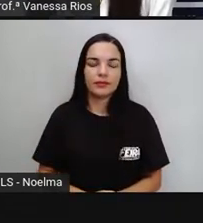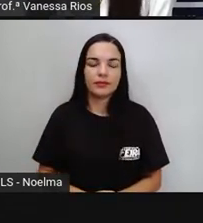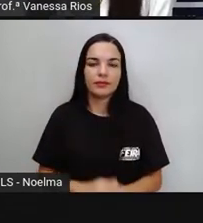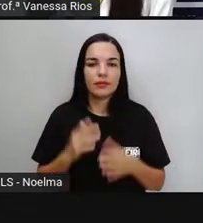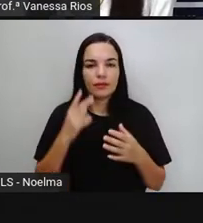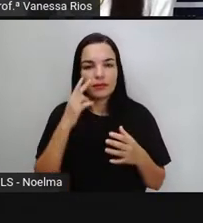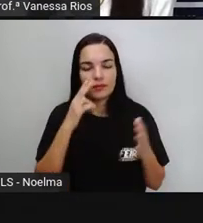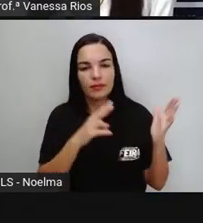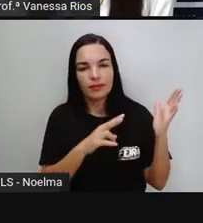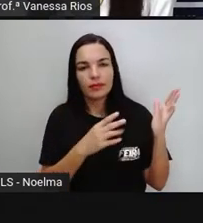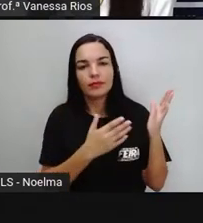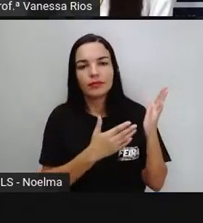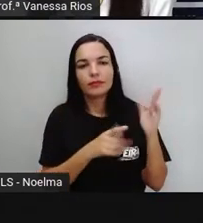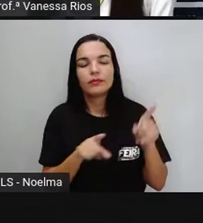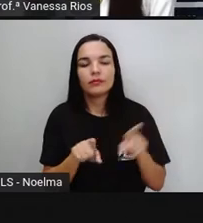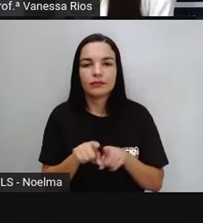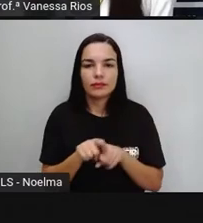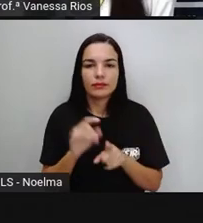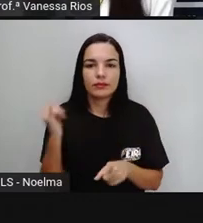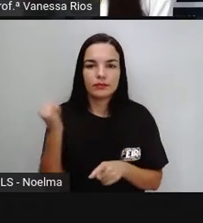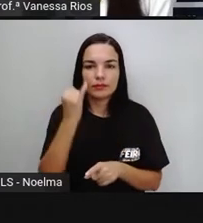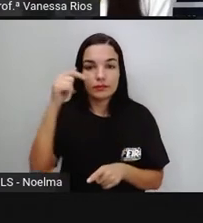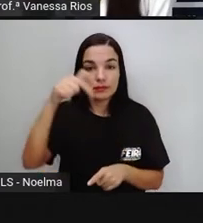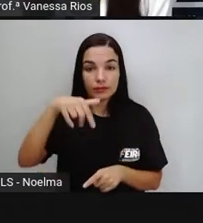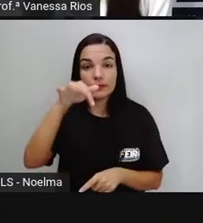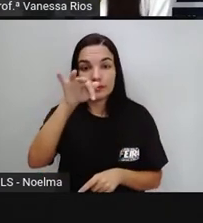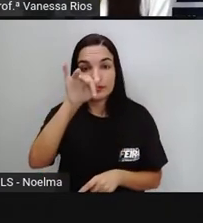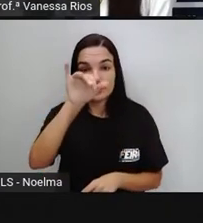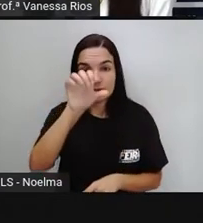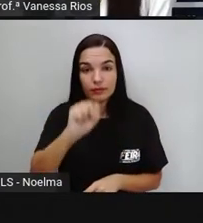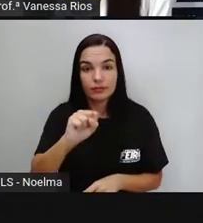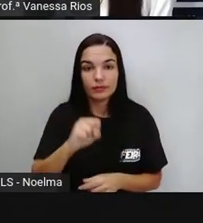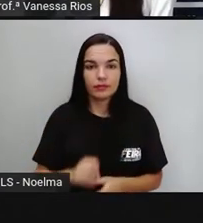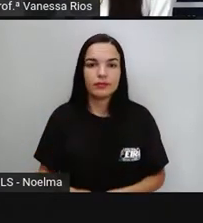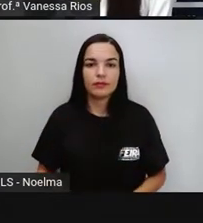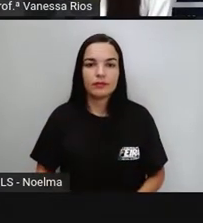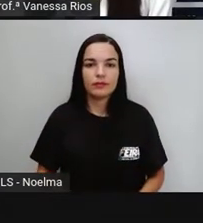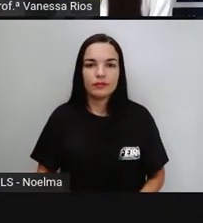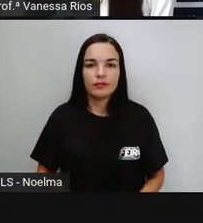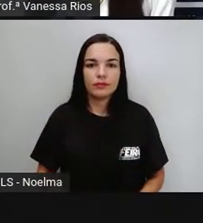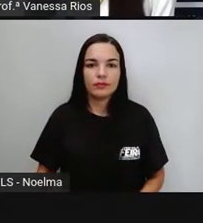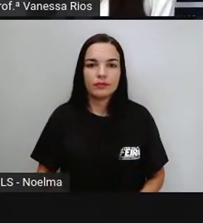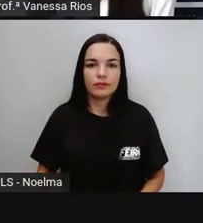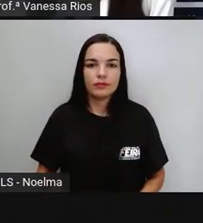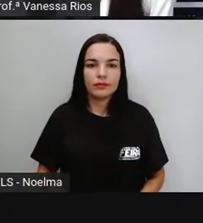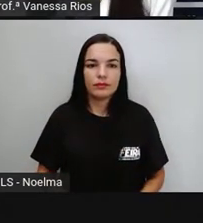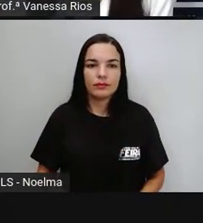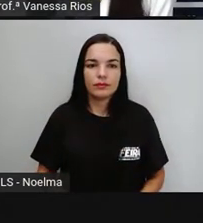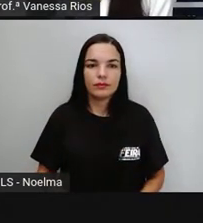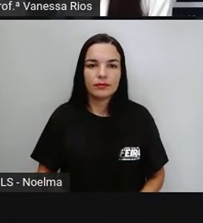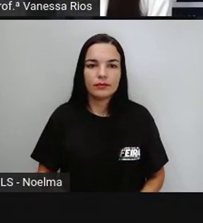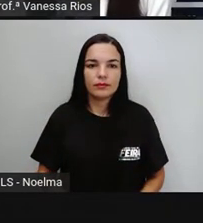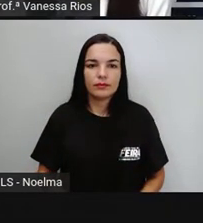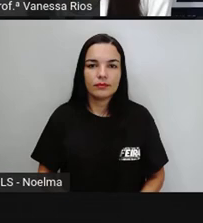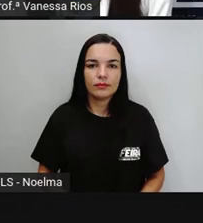monumento também importante para a construção histórica e cultural da cidade de Feira de Santana.